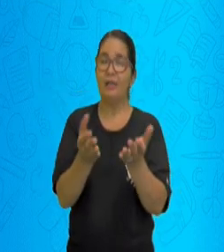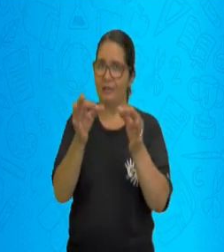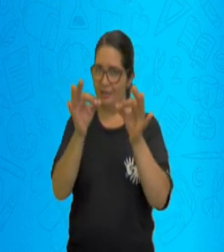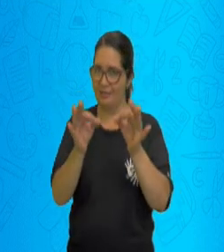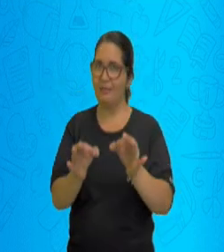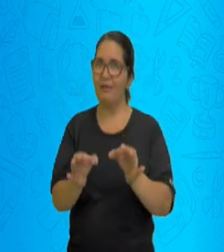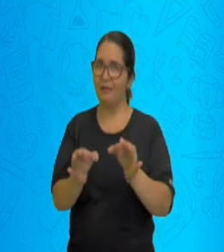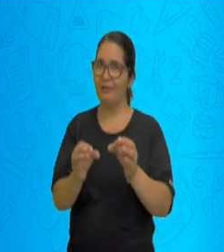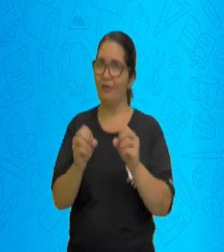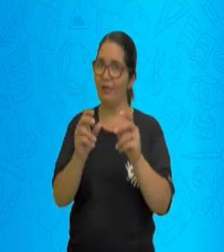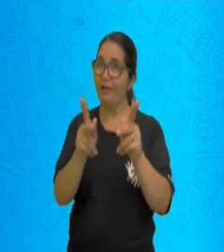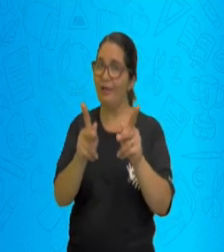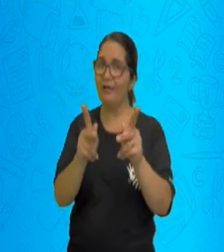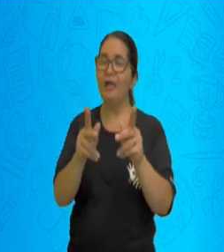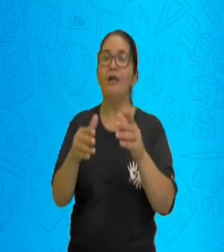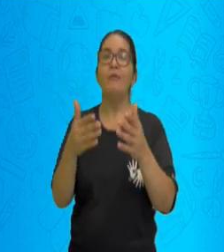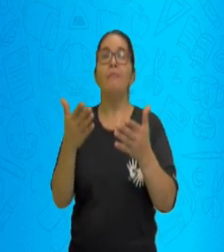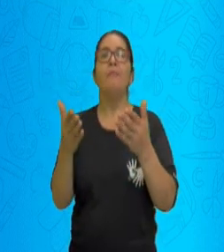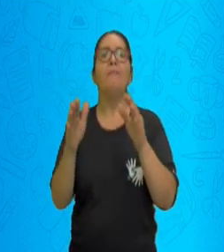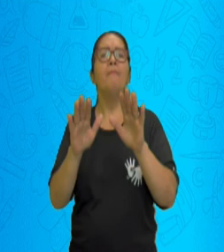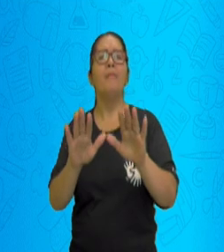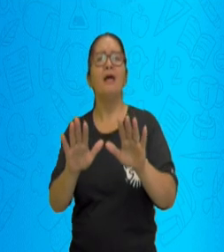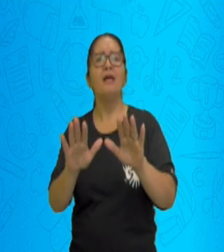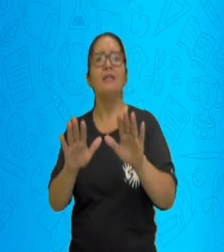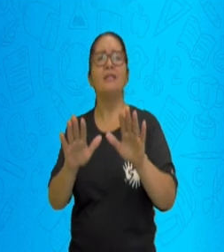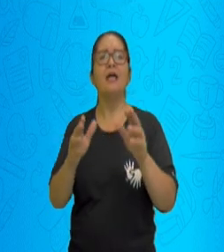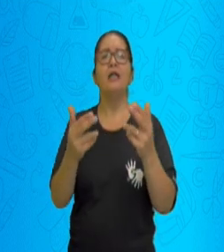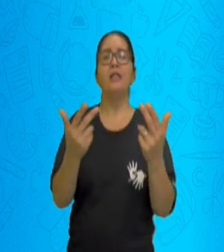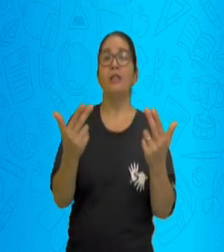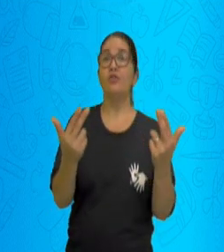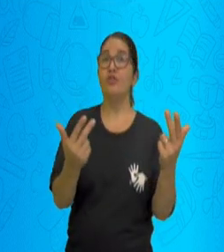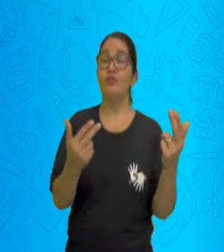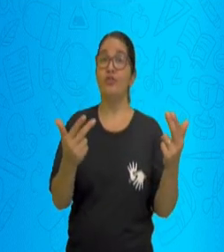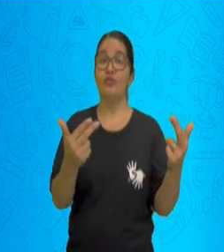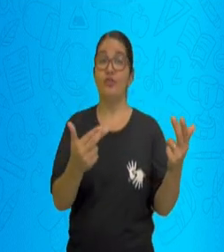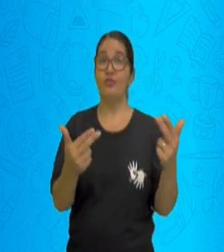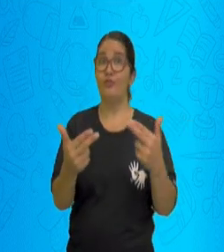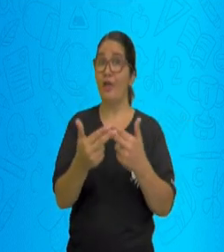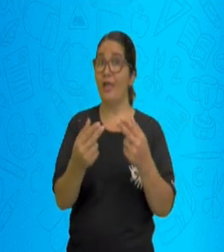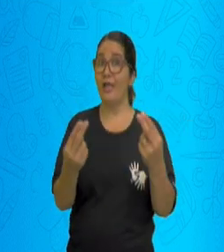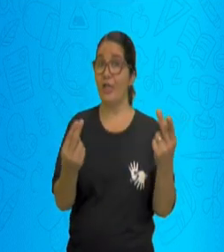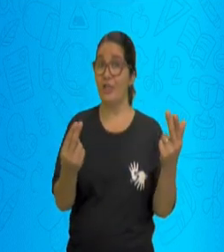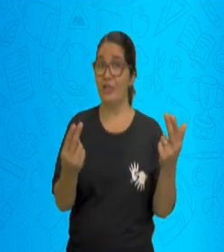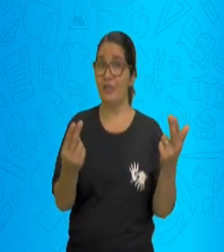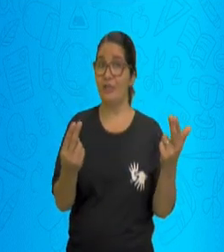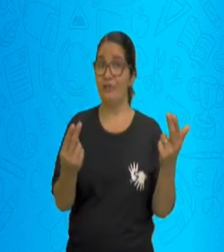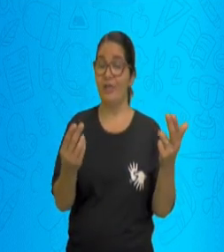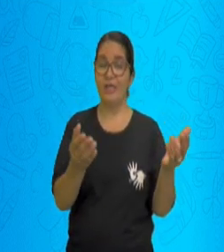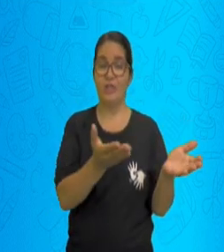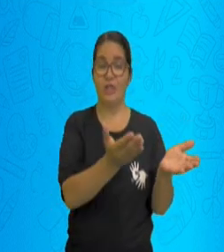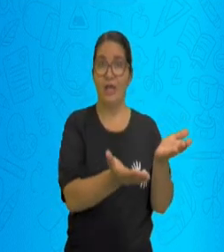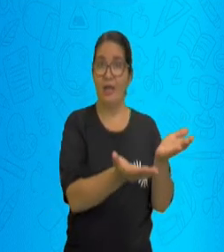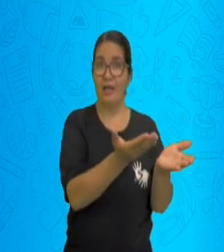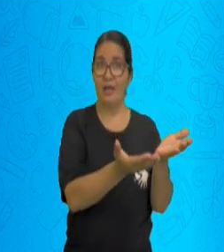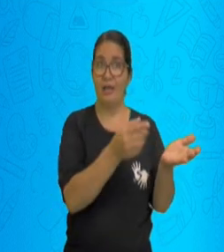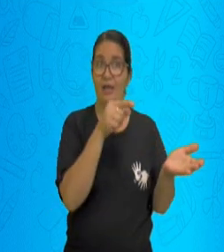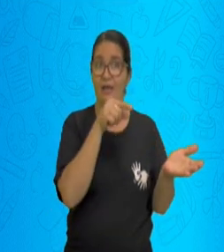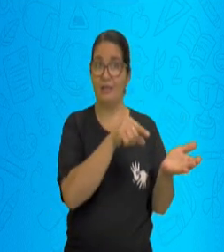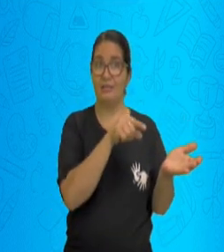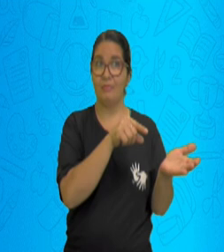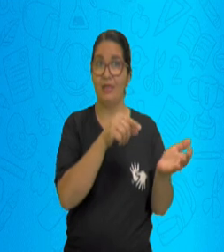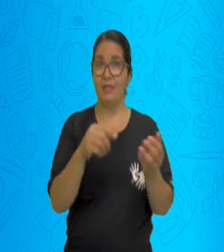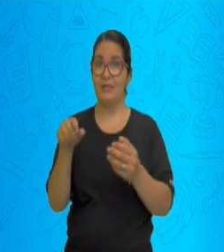caixas diferentes em cada balança, em cada lado da balança, cada uma dessas balanças tem o peso de